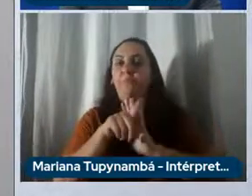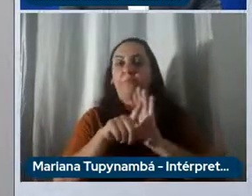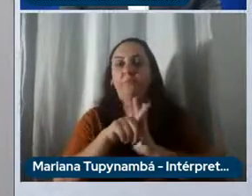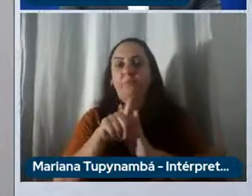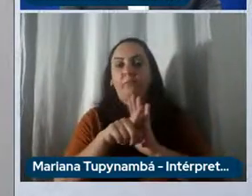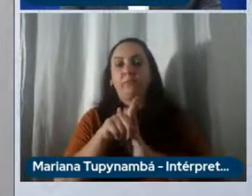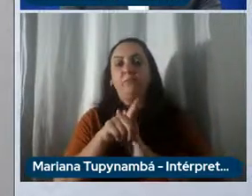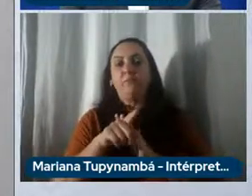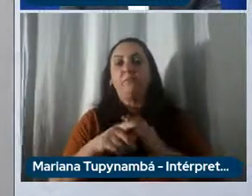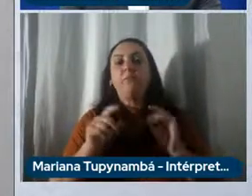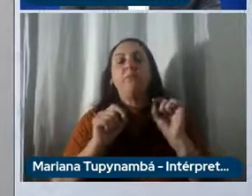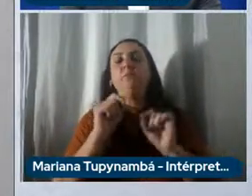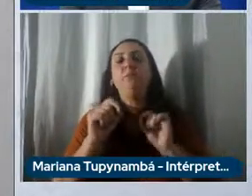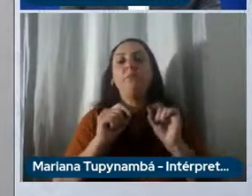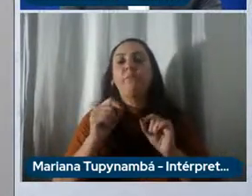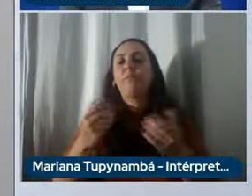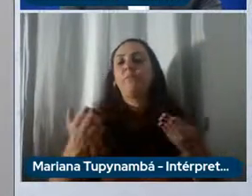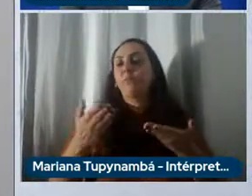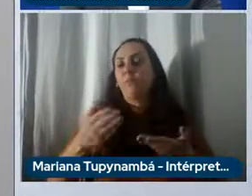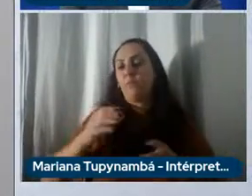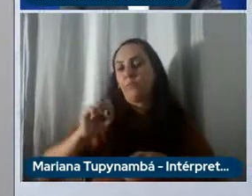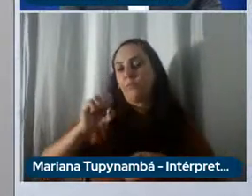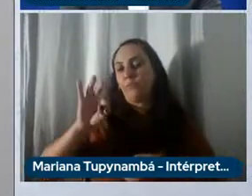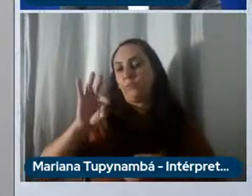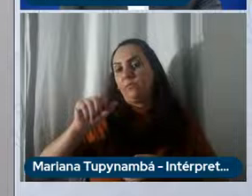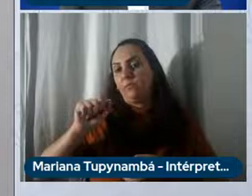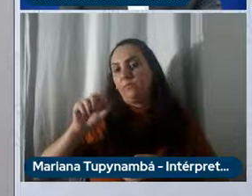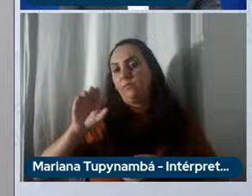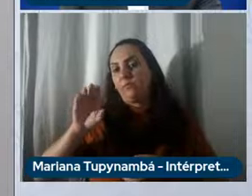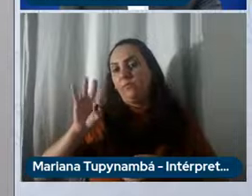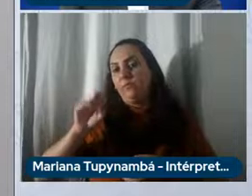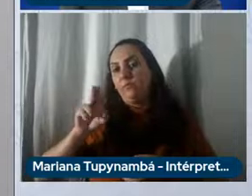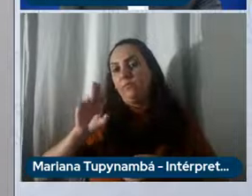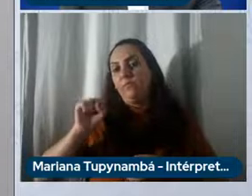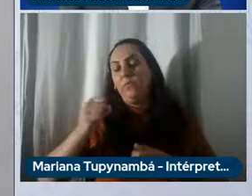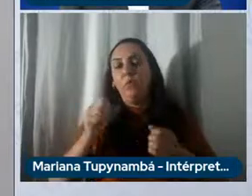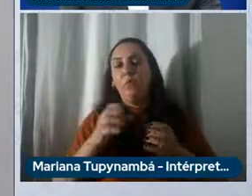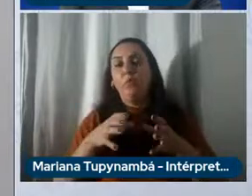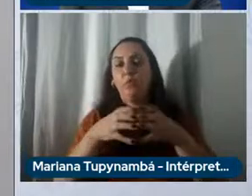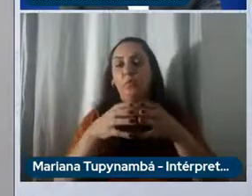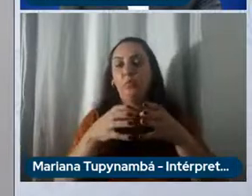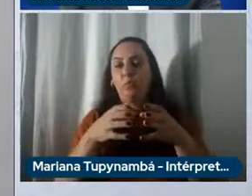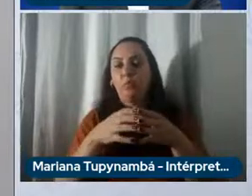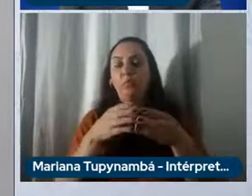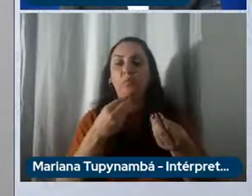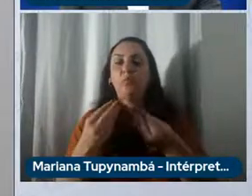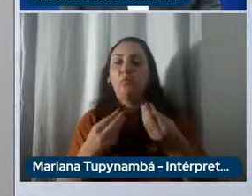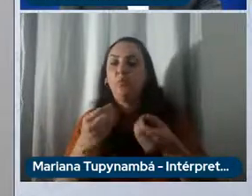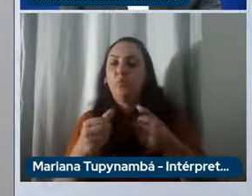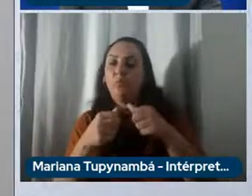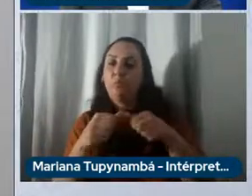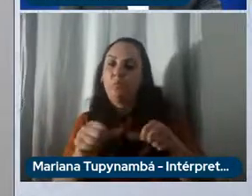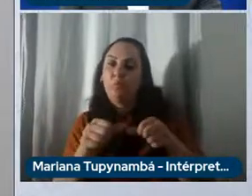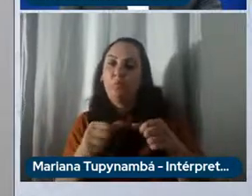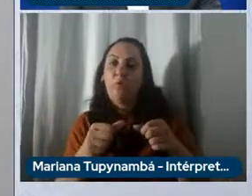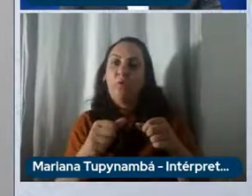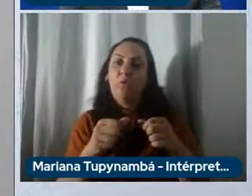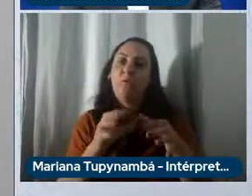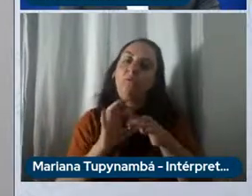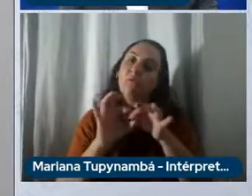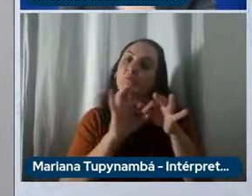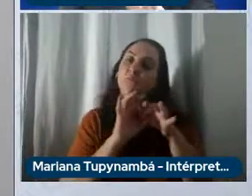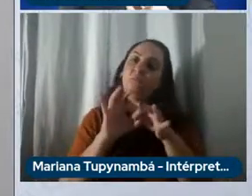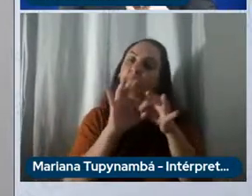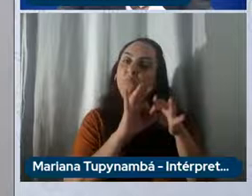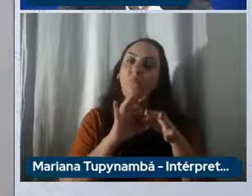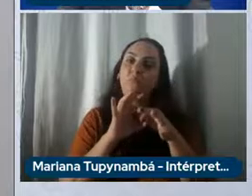status hoje do grupo Stellanx como está aí essa sinergia entre as empresas que fazem parte do grupo se já